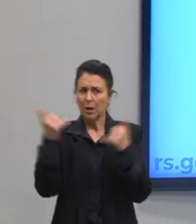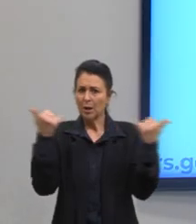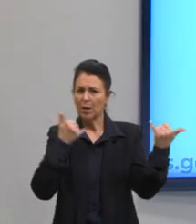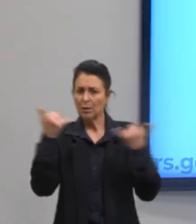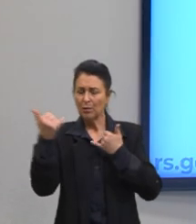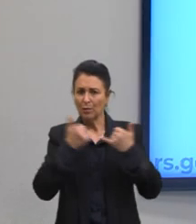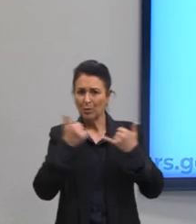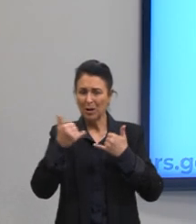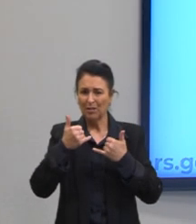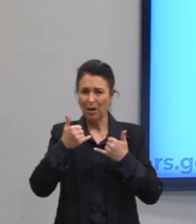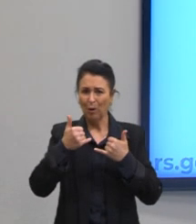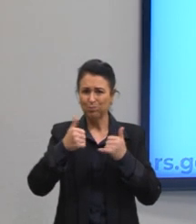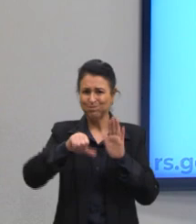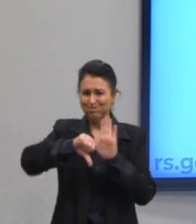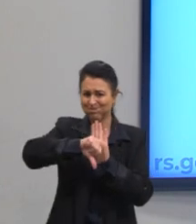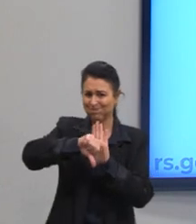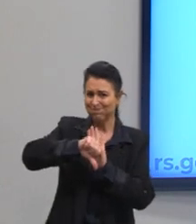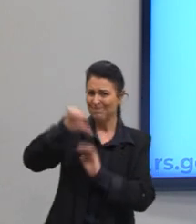trágicas